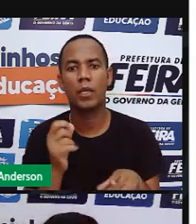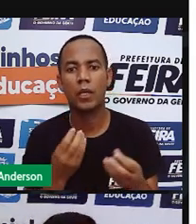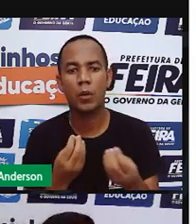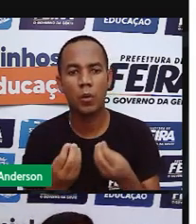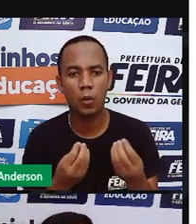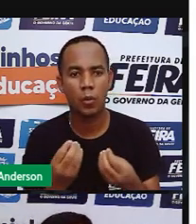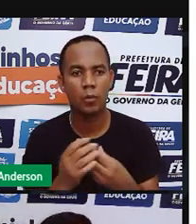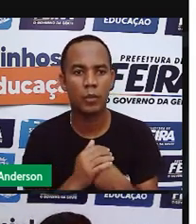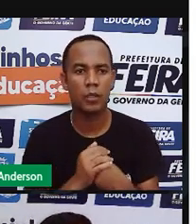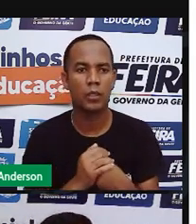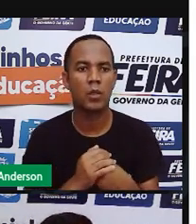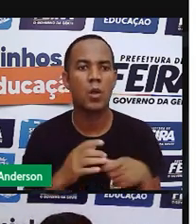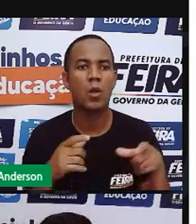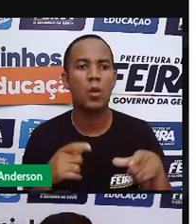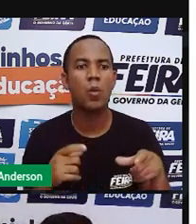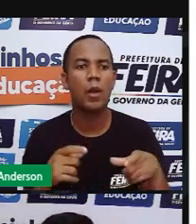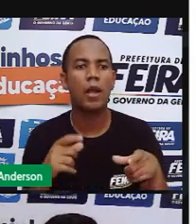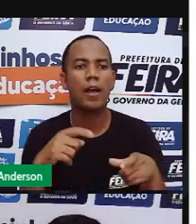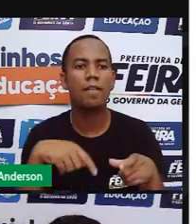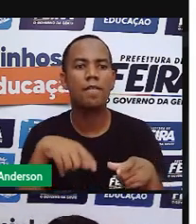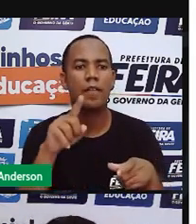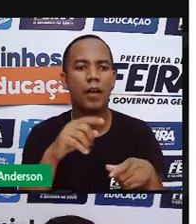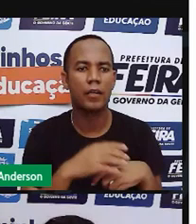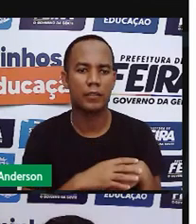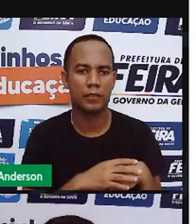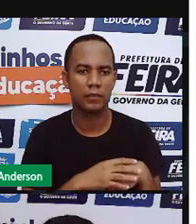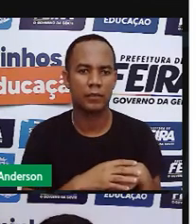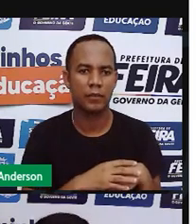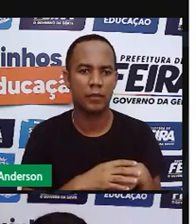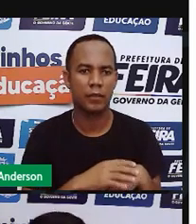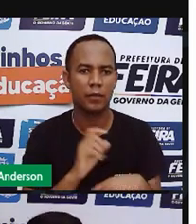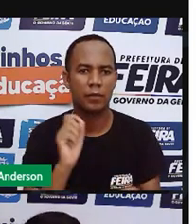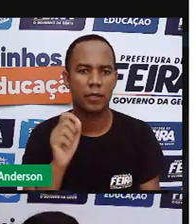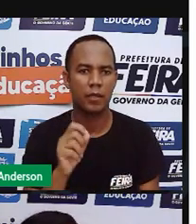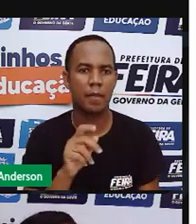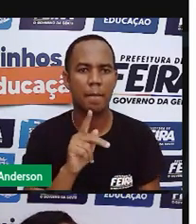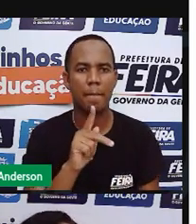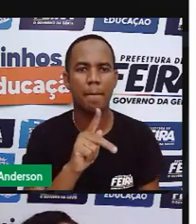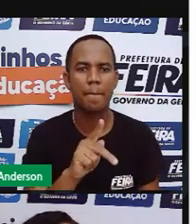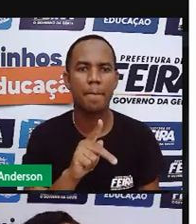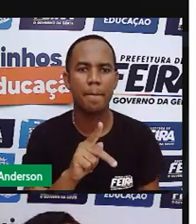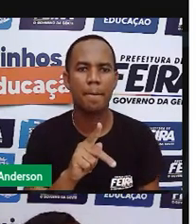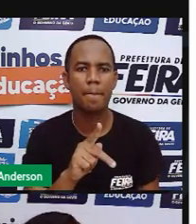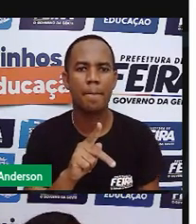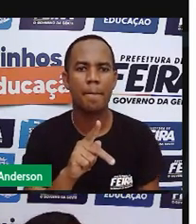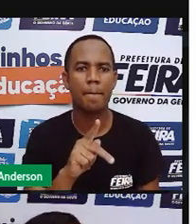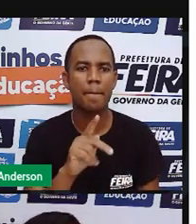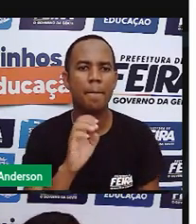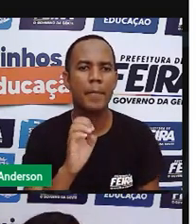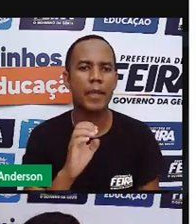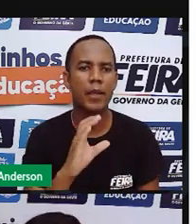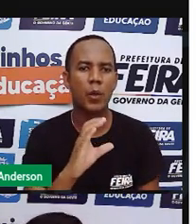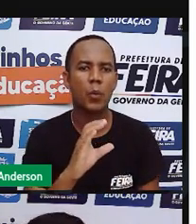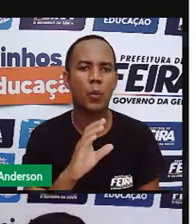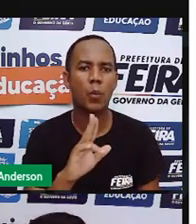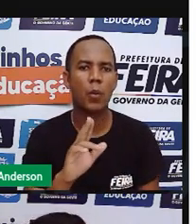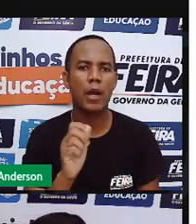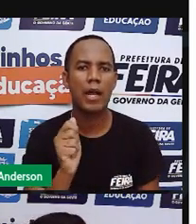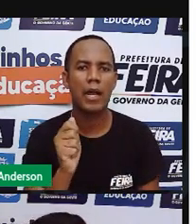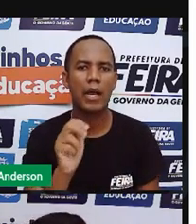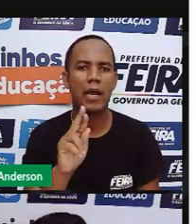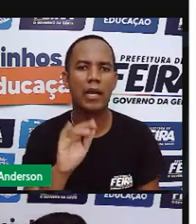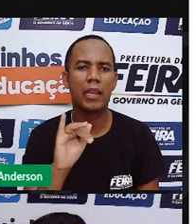Para onde vai a matéria-prima produzida pela pecuária? Lembra aí os produtos pecuários, né?